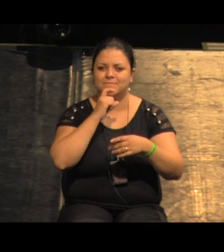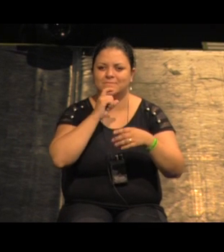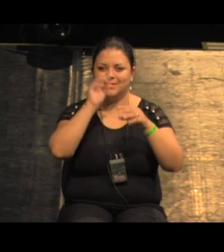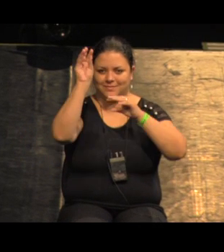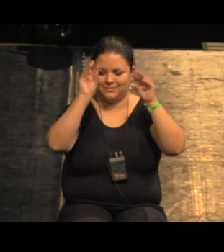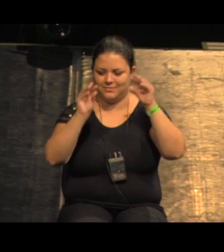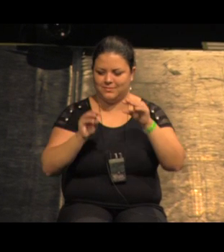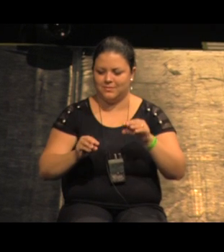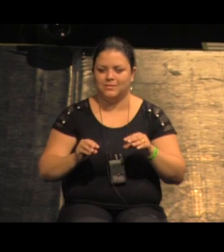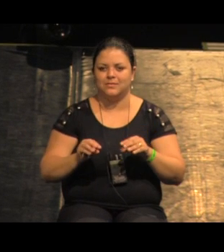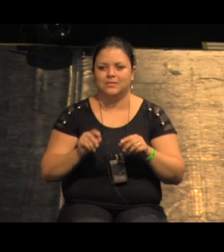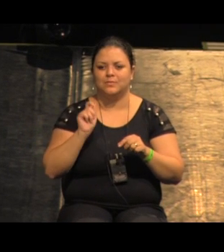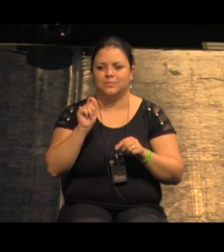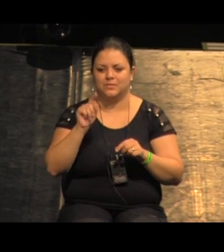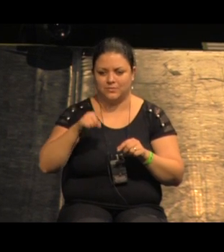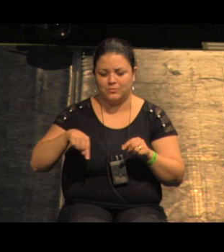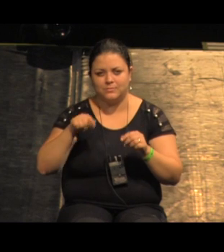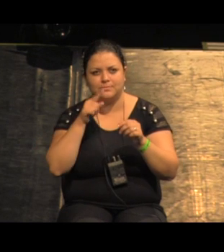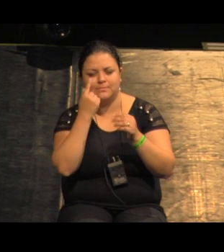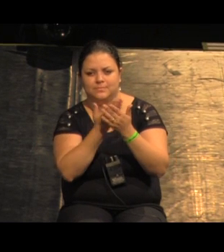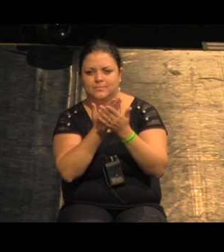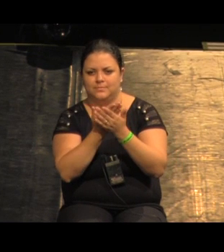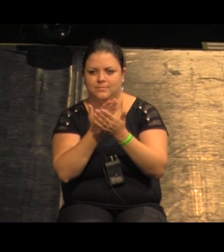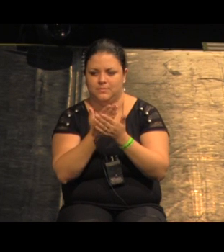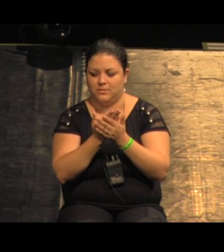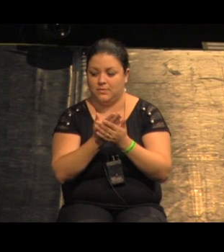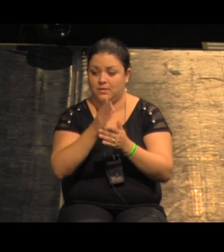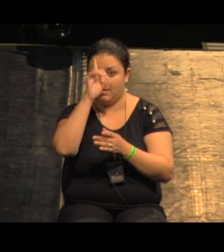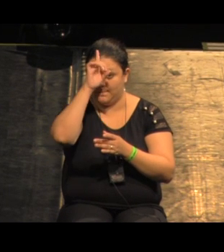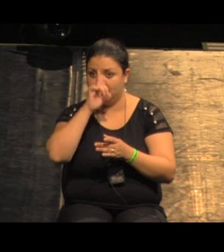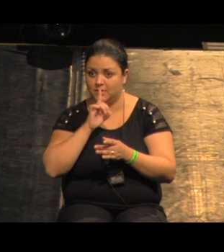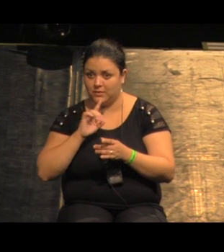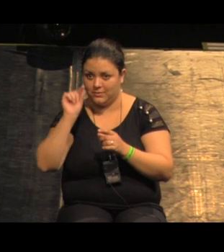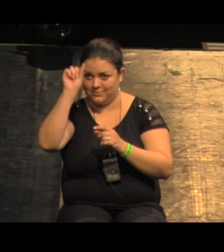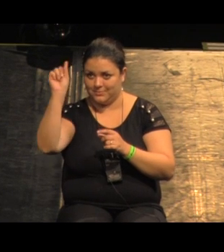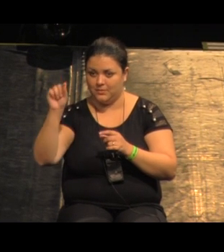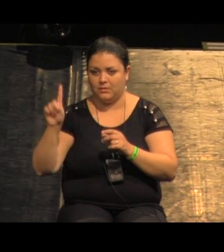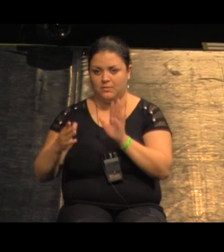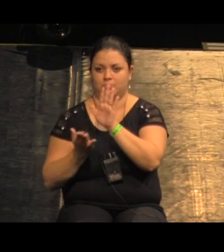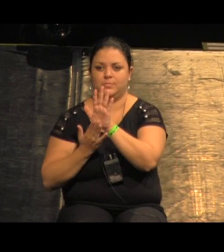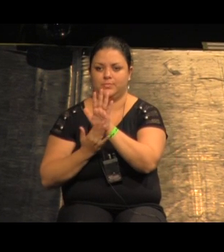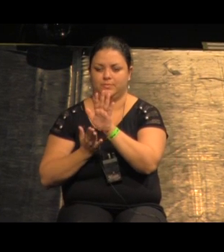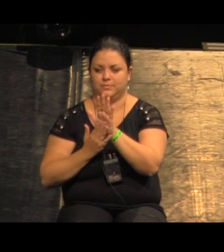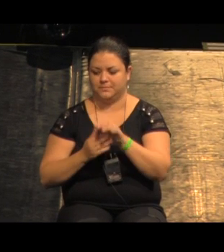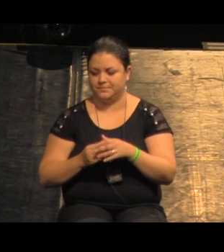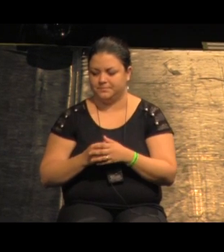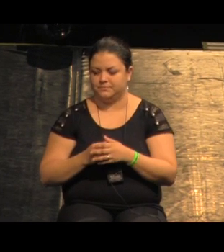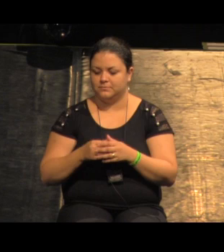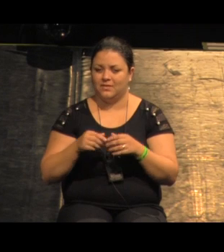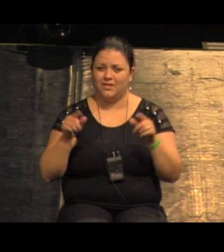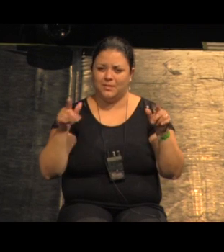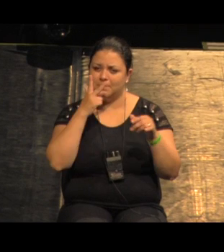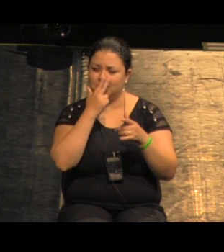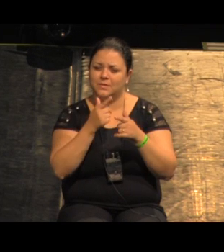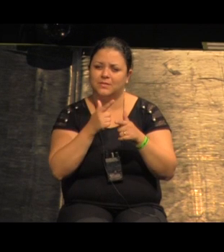é tudo que a gente viu em amarelo é o que nós vamos propondo então isso aqui tem o mesmo problema que a zona norte de São Paulo